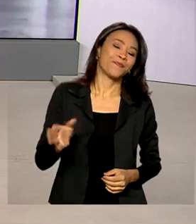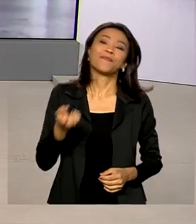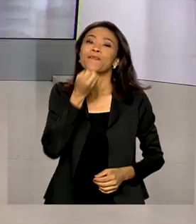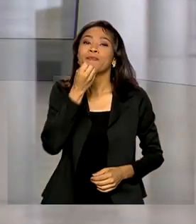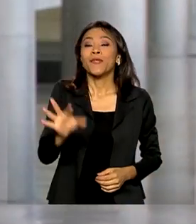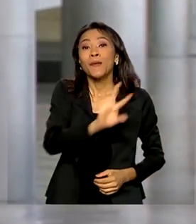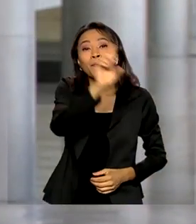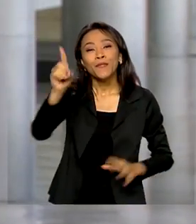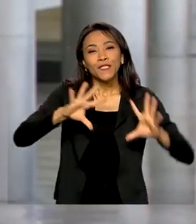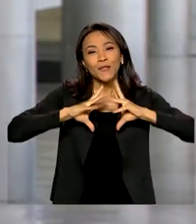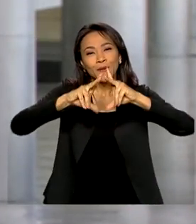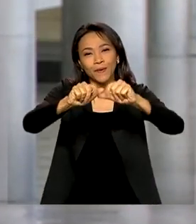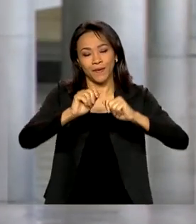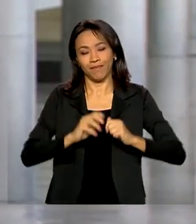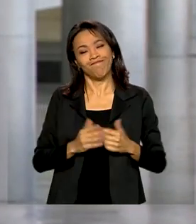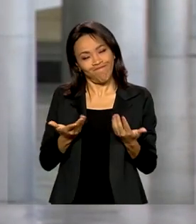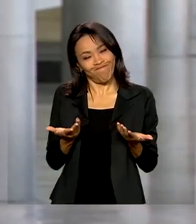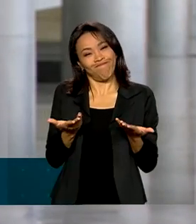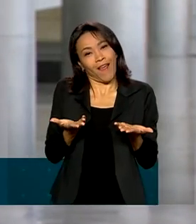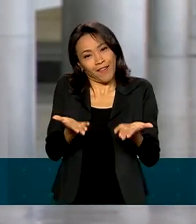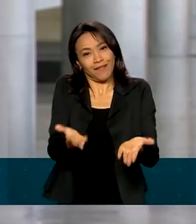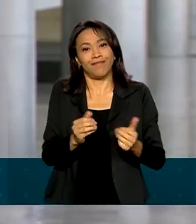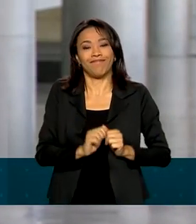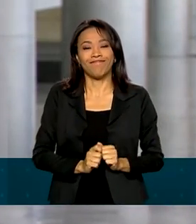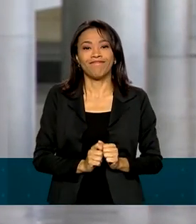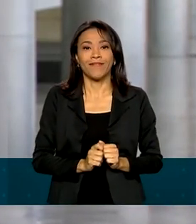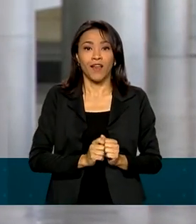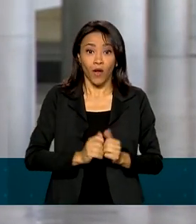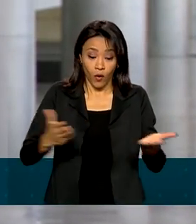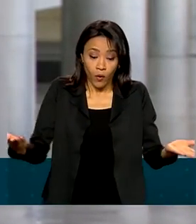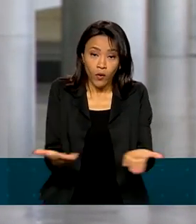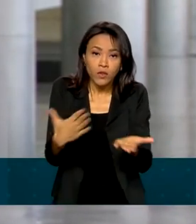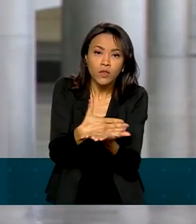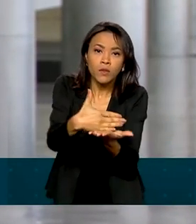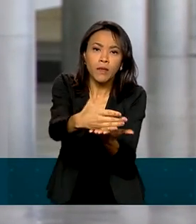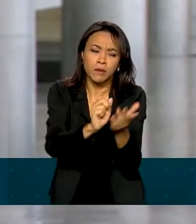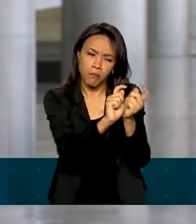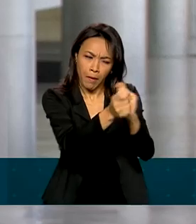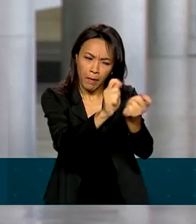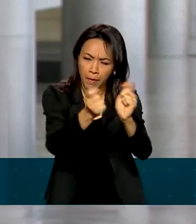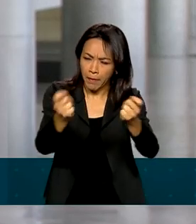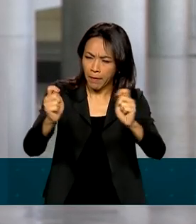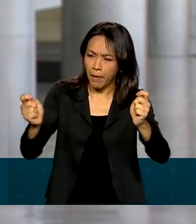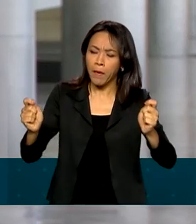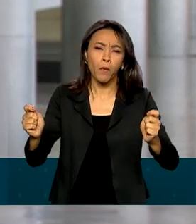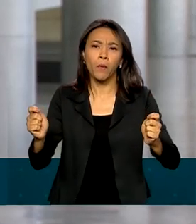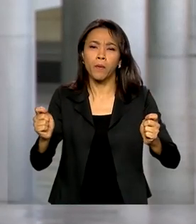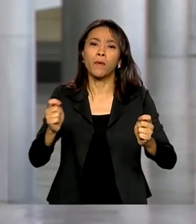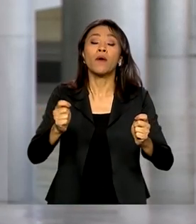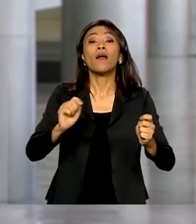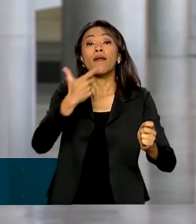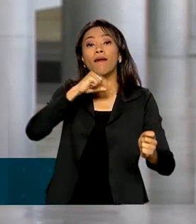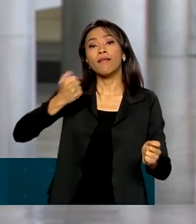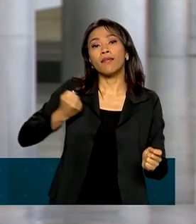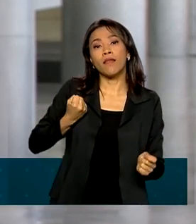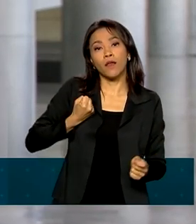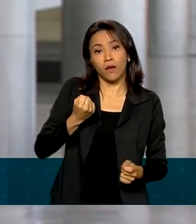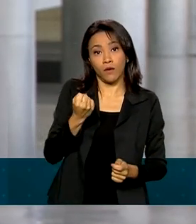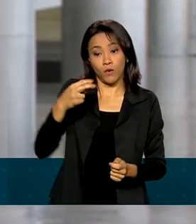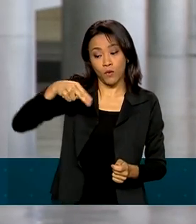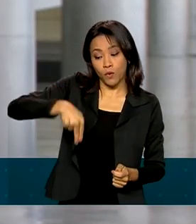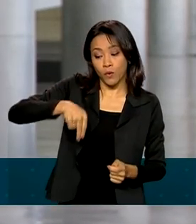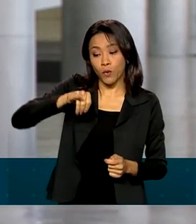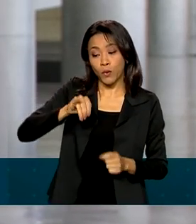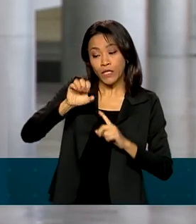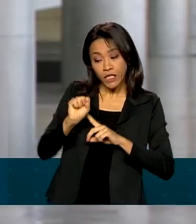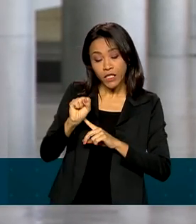para você e bom dia a todos. É isso mesmo, Começa hoje o pagamento para beneficiários que têm o número de inscrição social